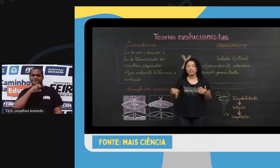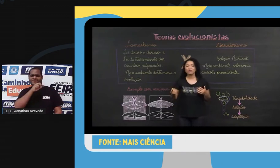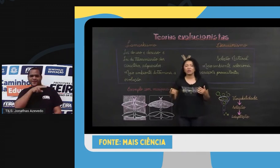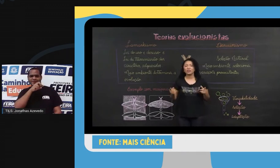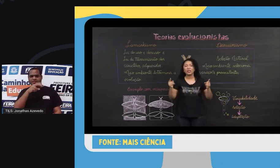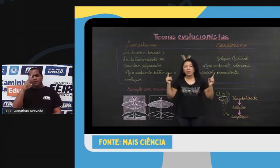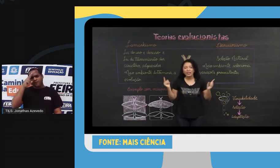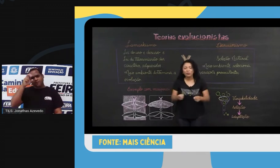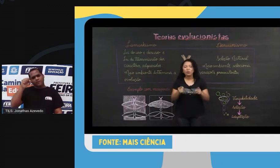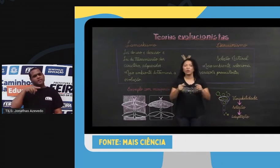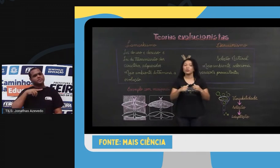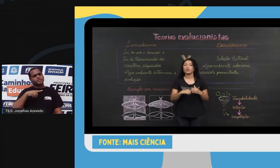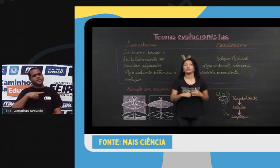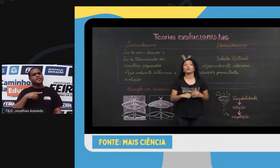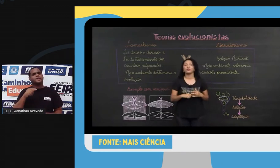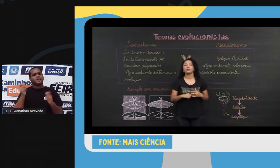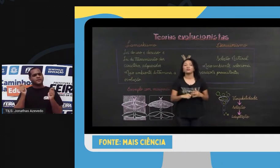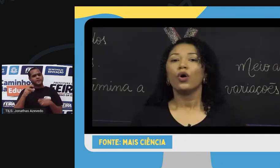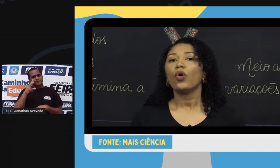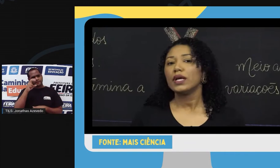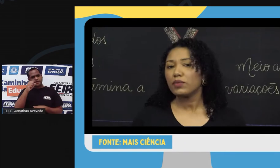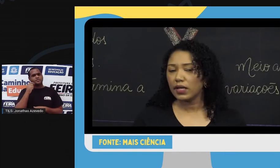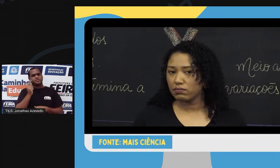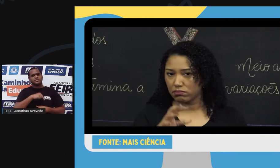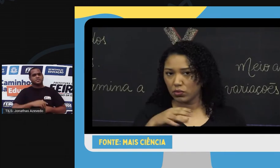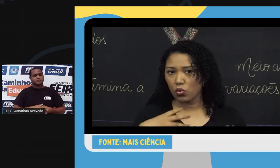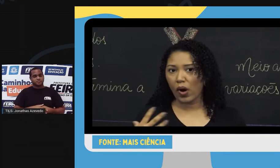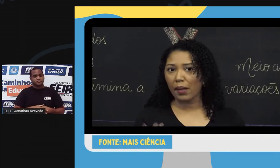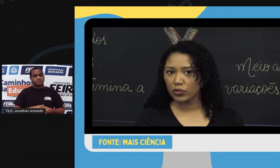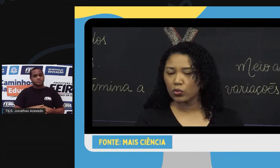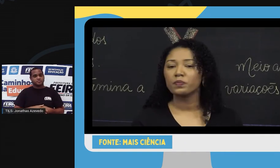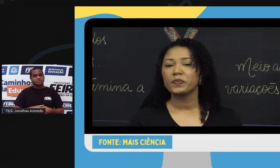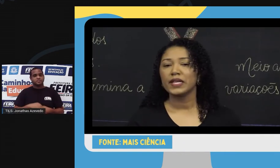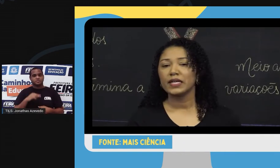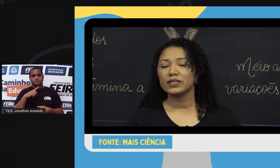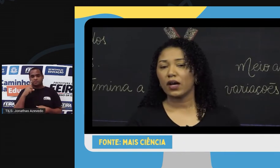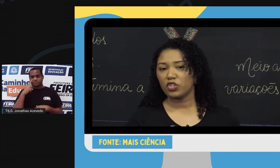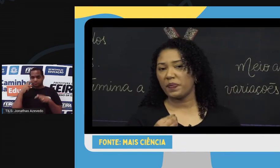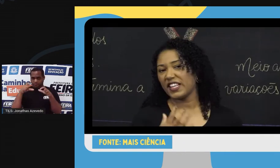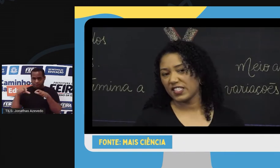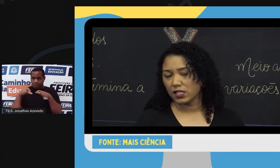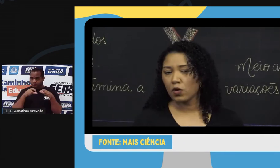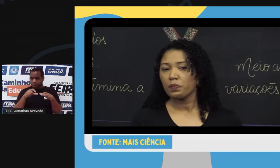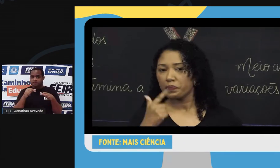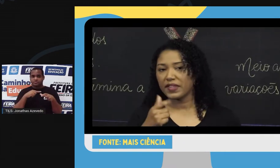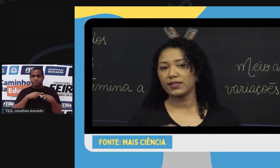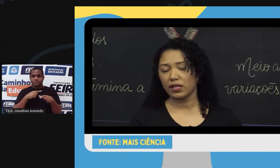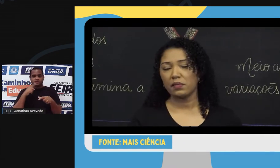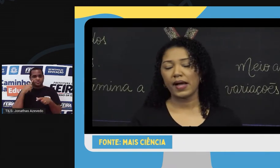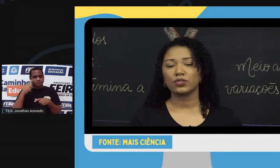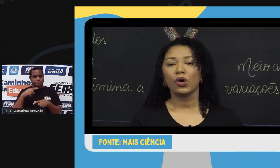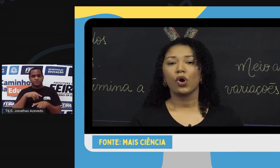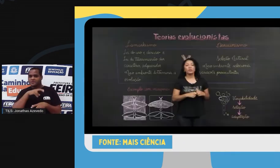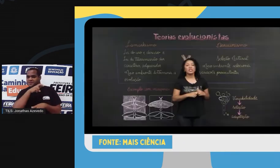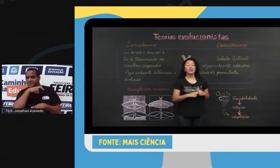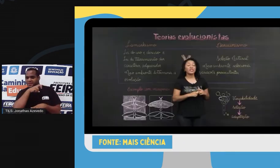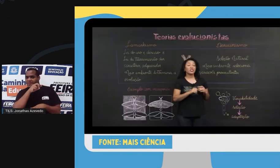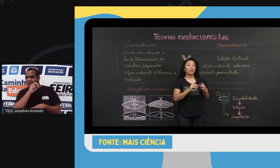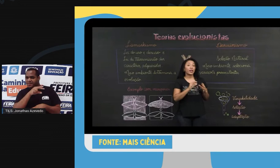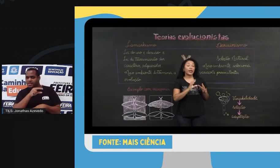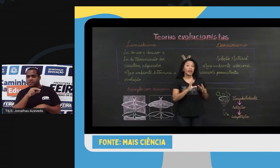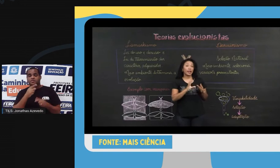é muito mais intenso e ele mata por muito mais tempo? Olhando ali o hábito de predação desses animais,